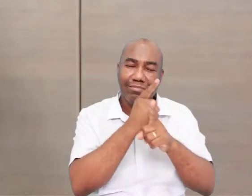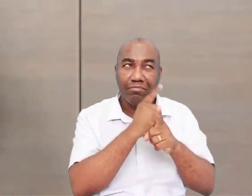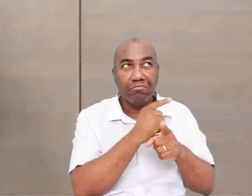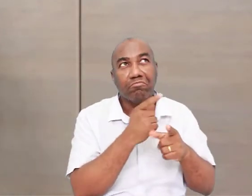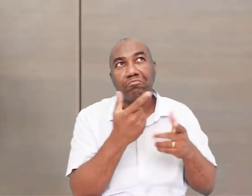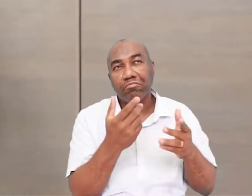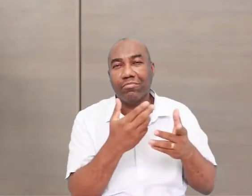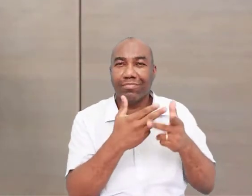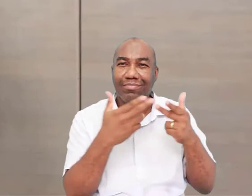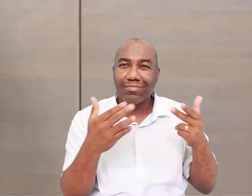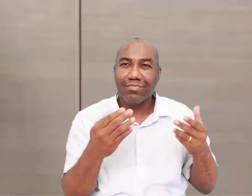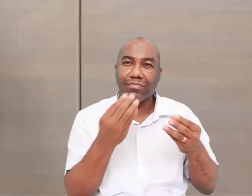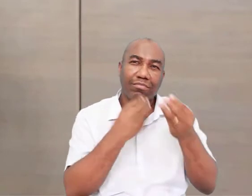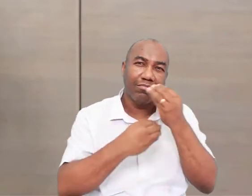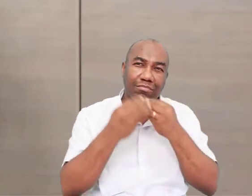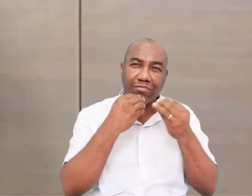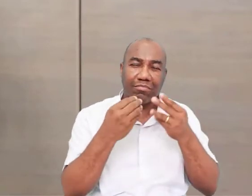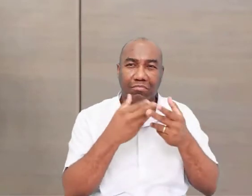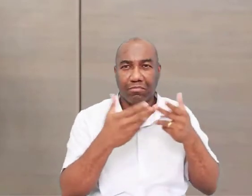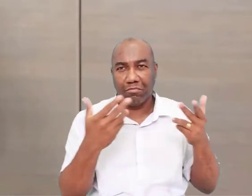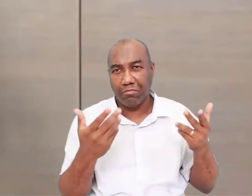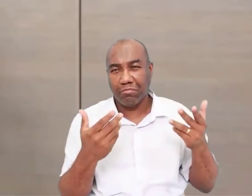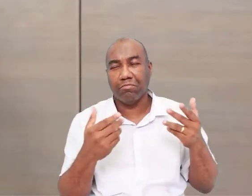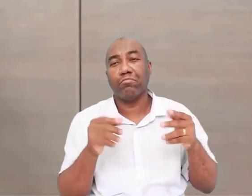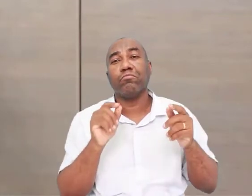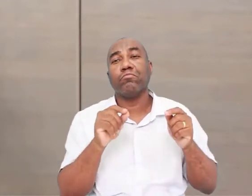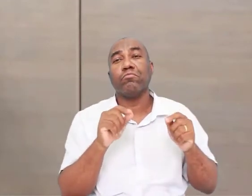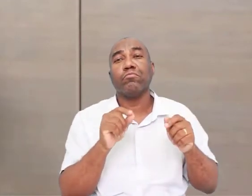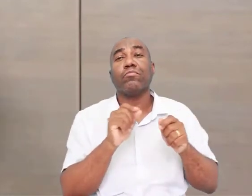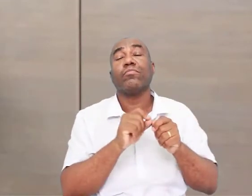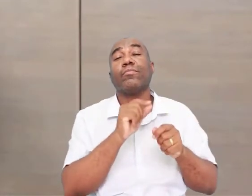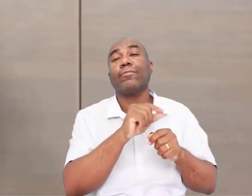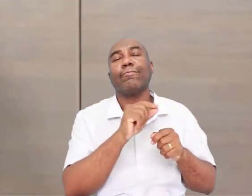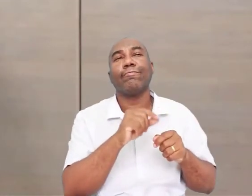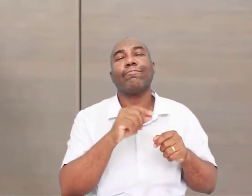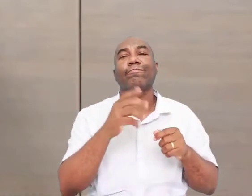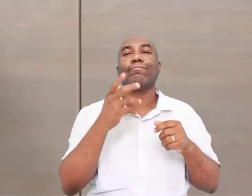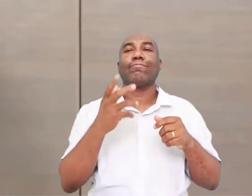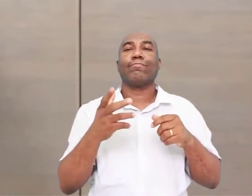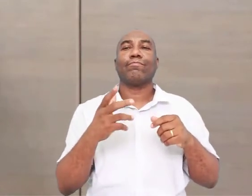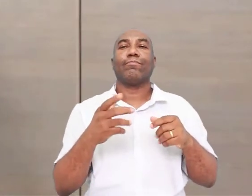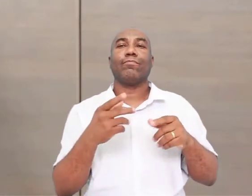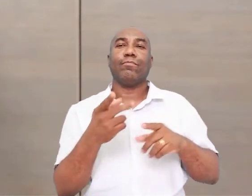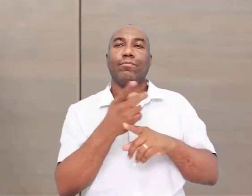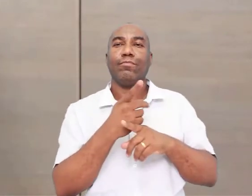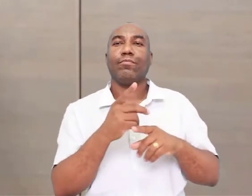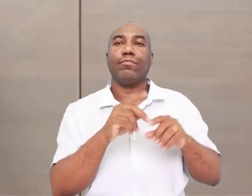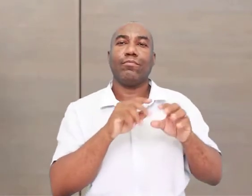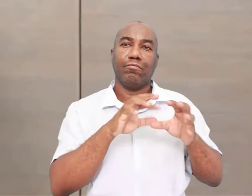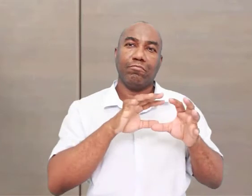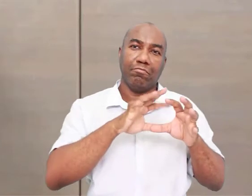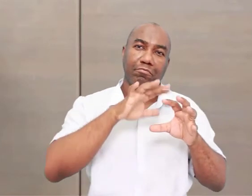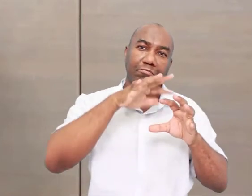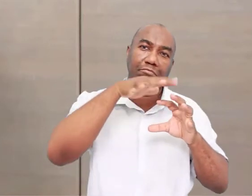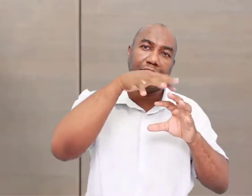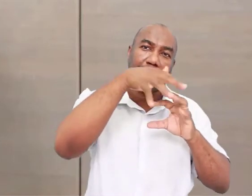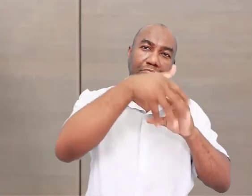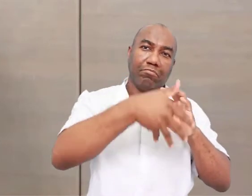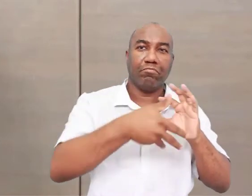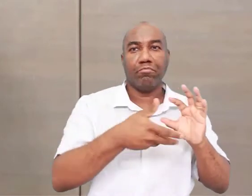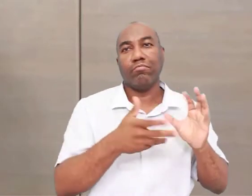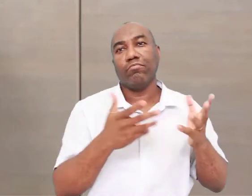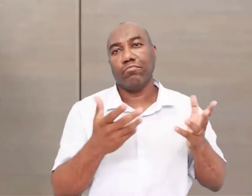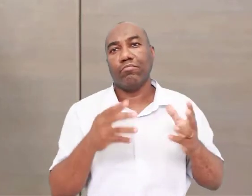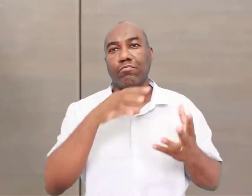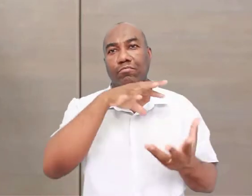mais propícios para a existência deles, eles vão começar a habitar todo o planeta Terra. Naquela época,